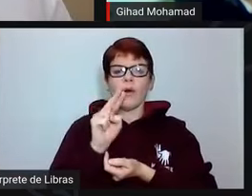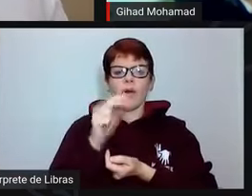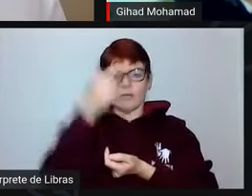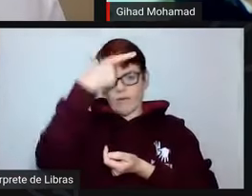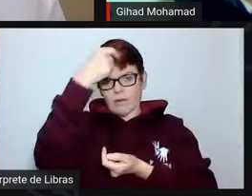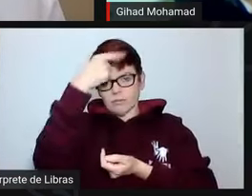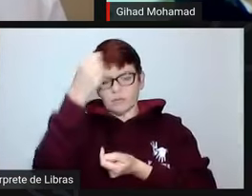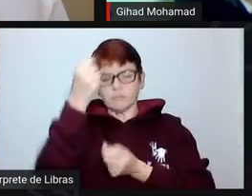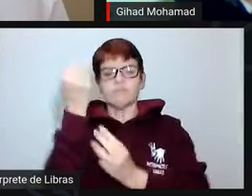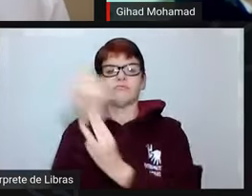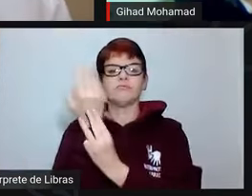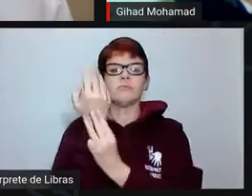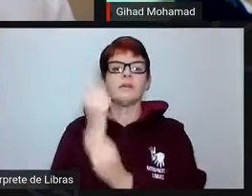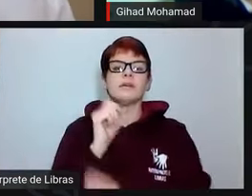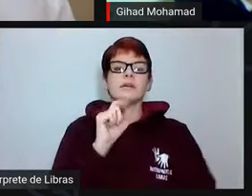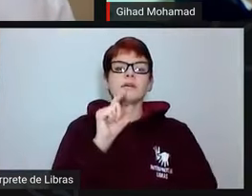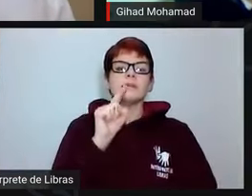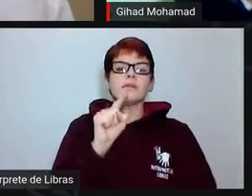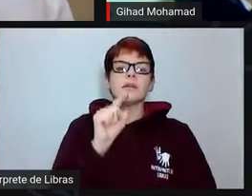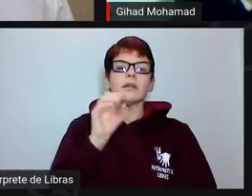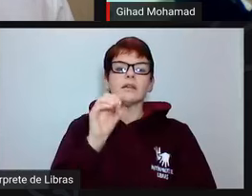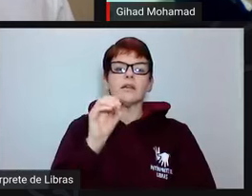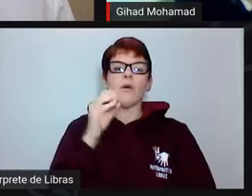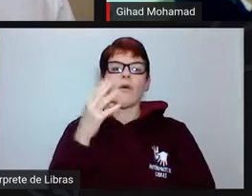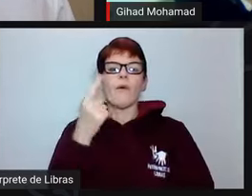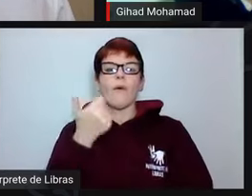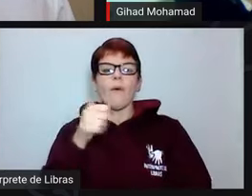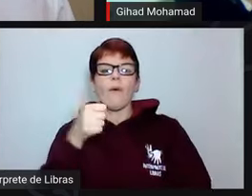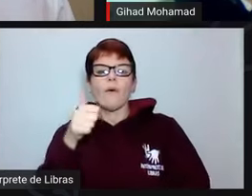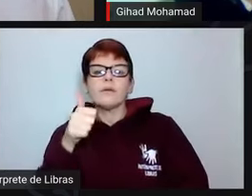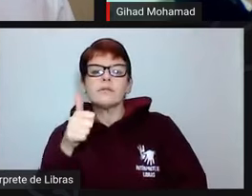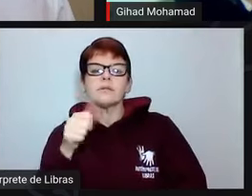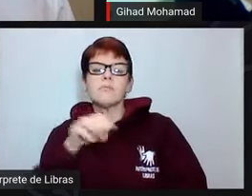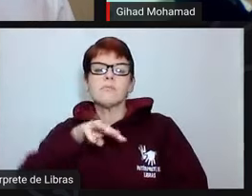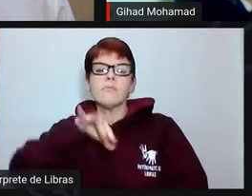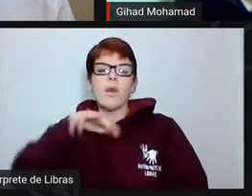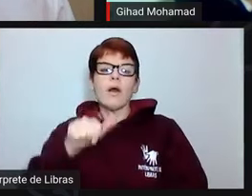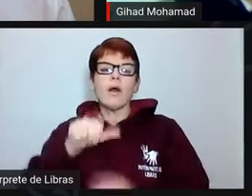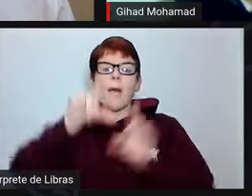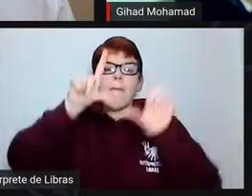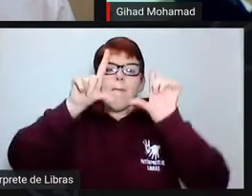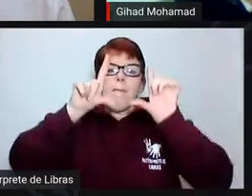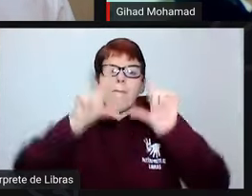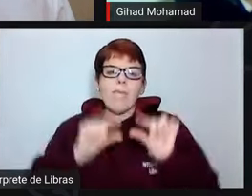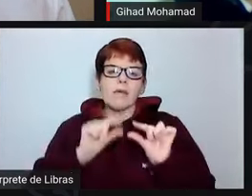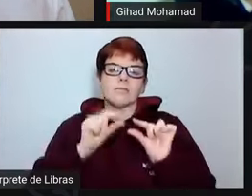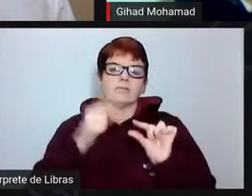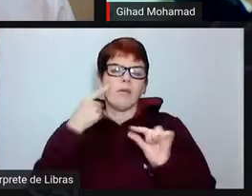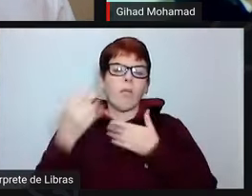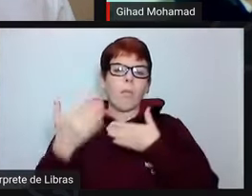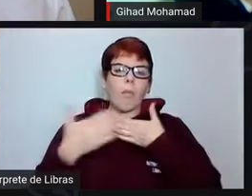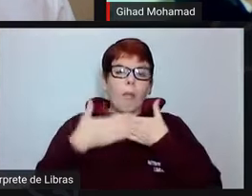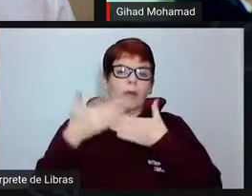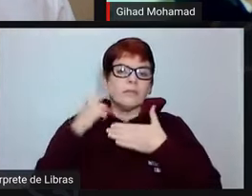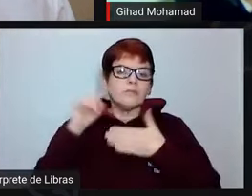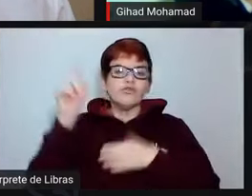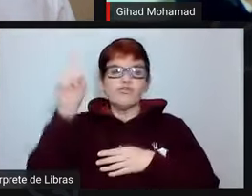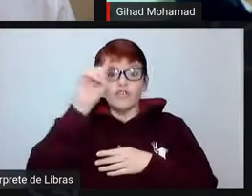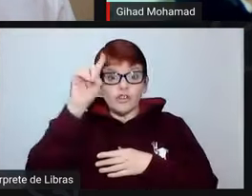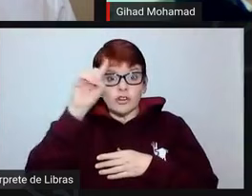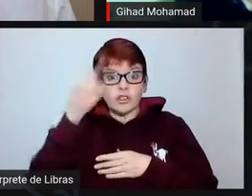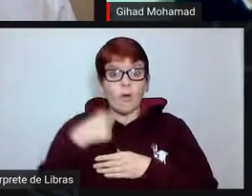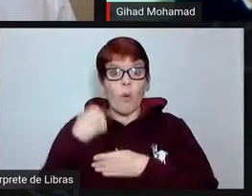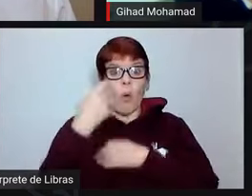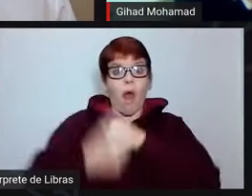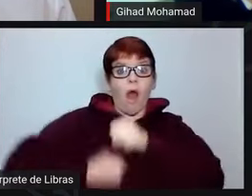um orçamento de 111 milhões, 18% a menos impactaria no dia a dia da universidade o ano que vem,